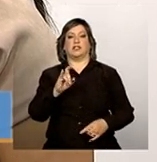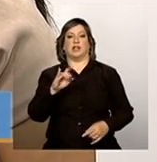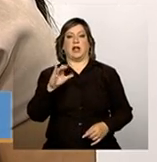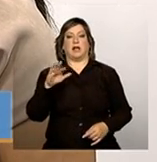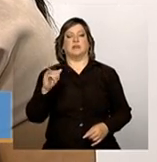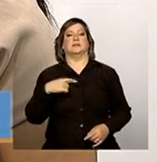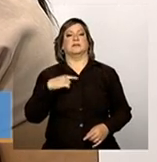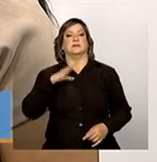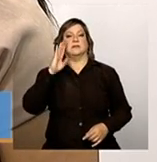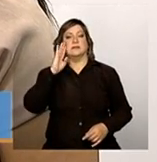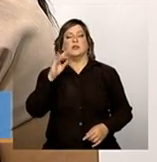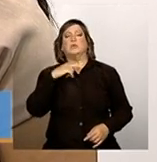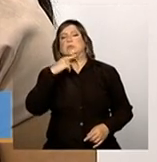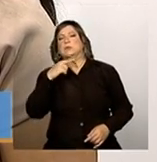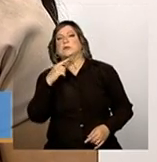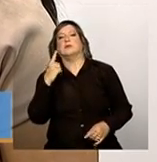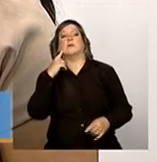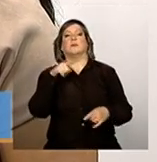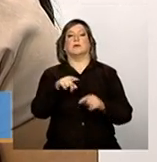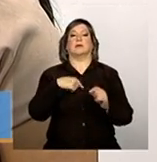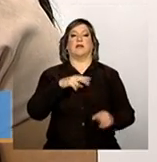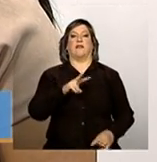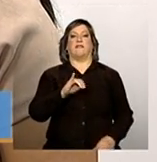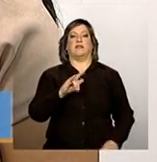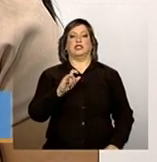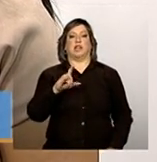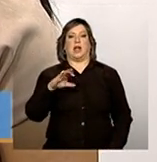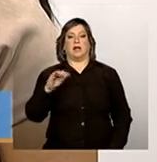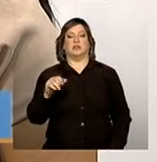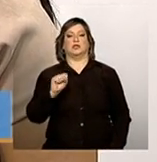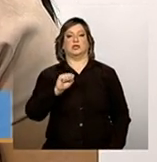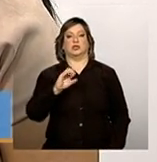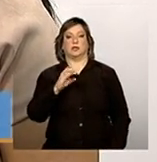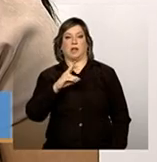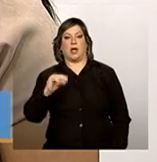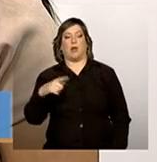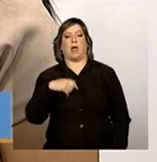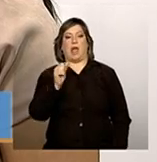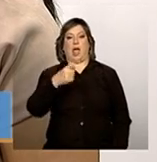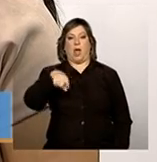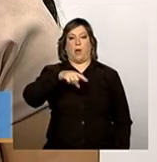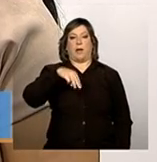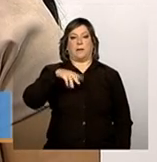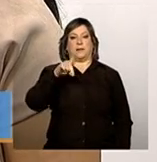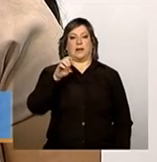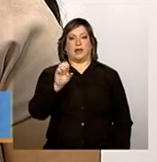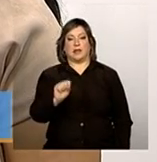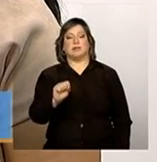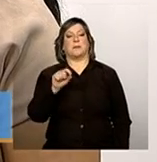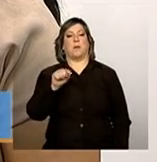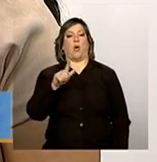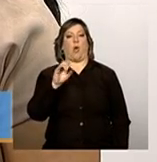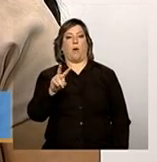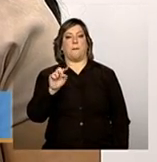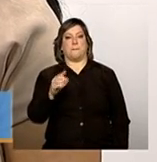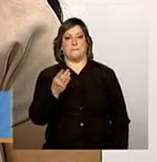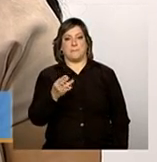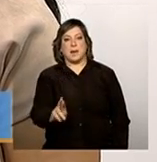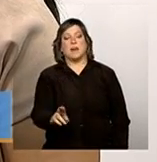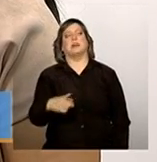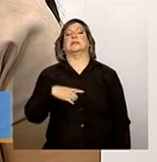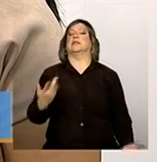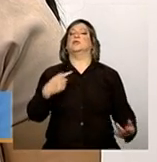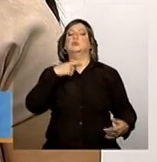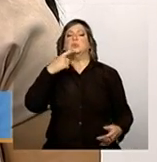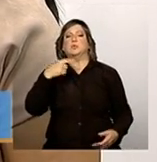extra, que é o vigilânciasocial.gov.br. Dúvidas relativas a conteúdo,